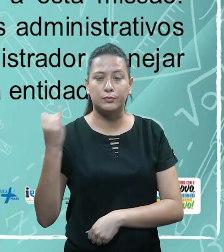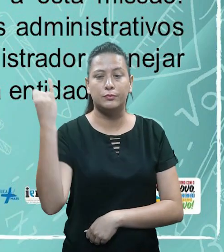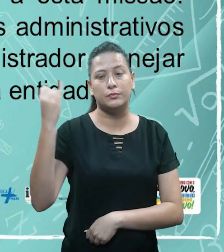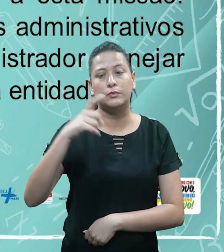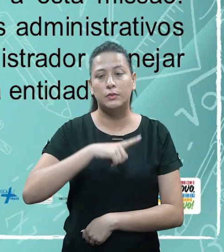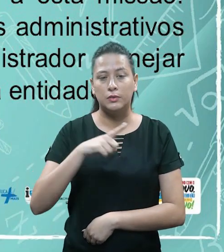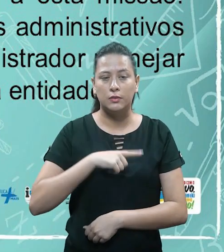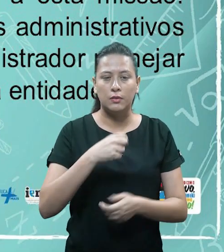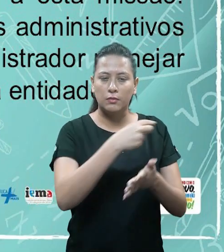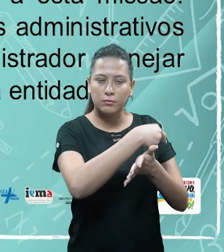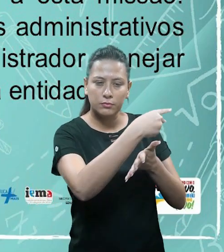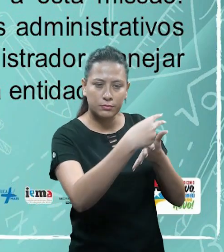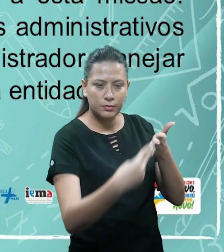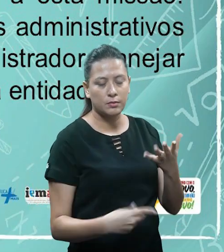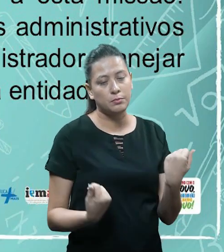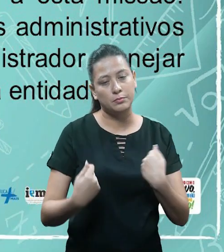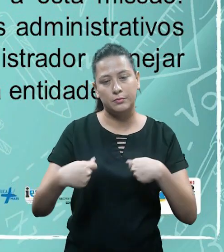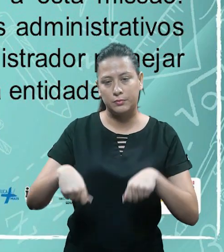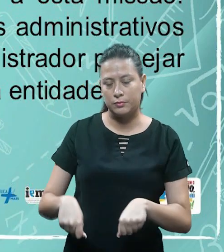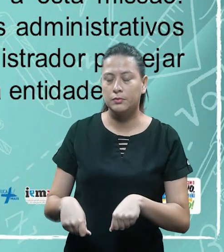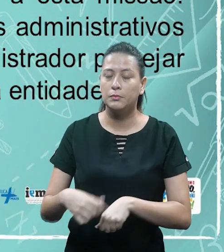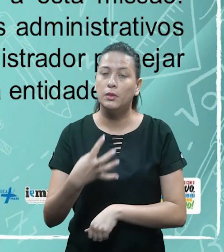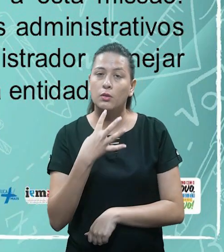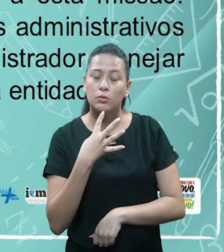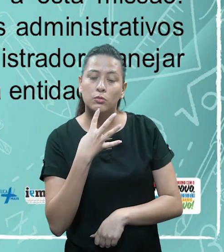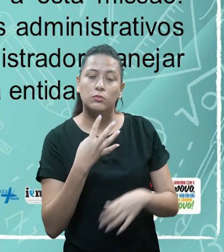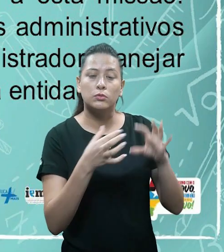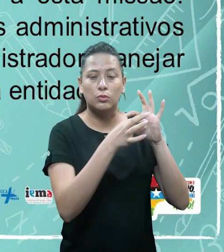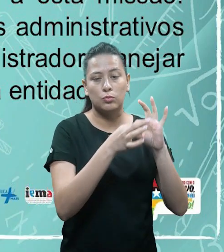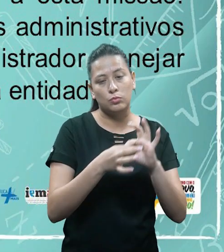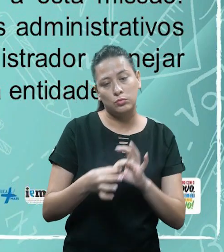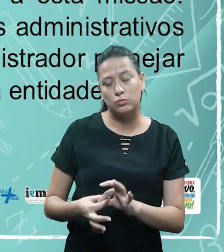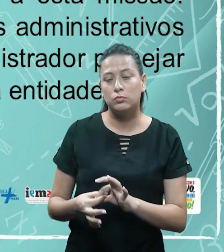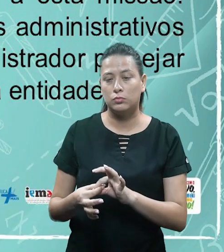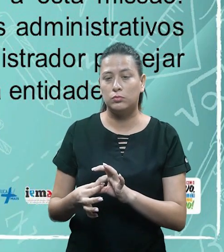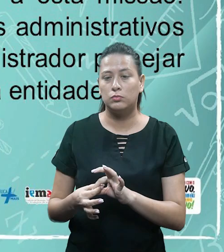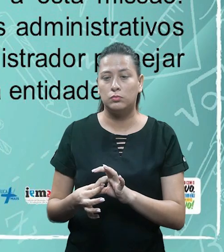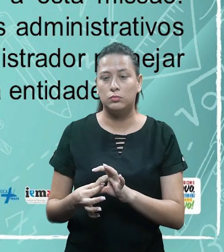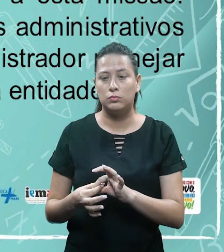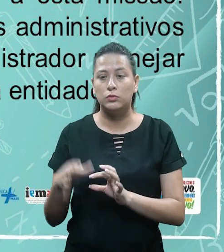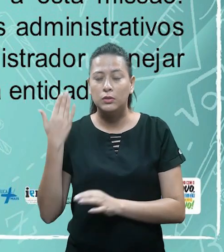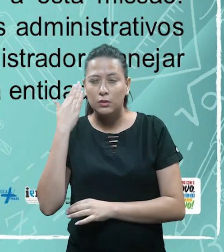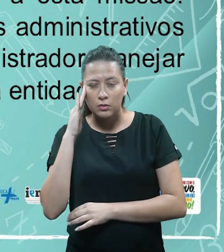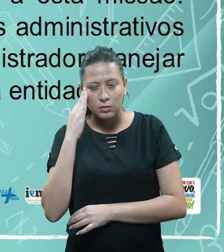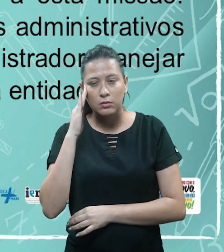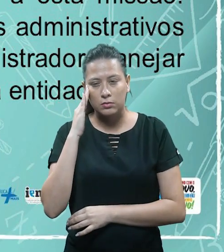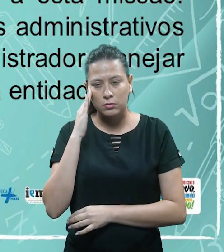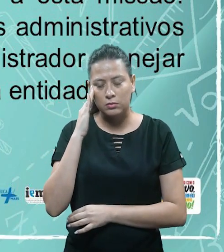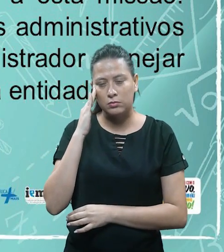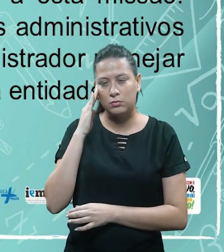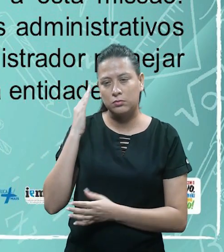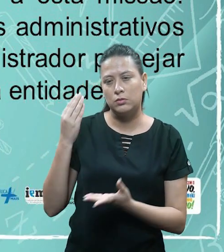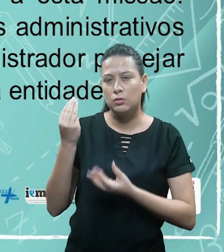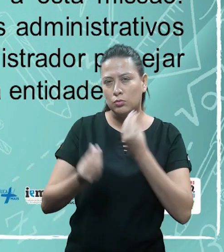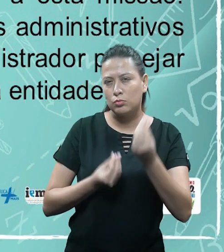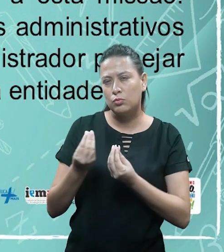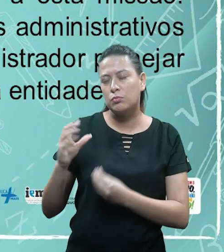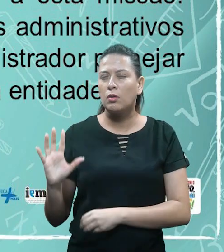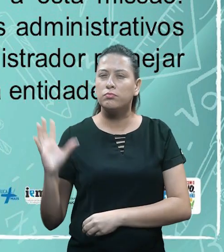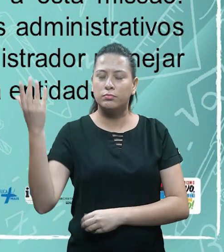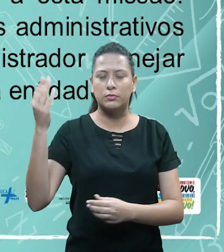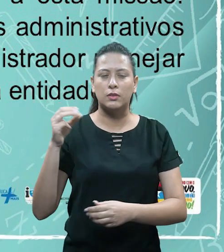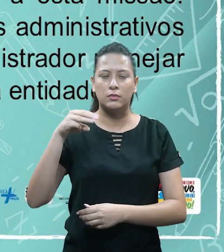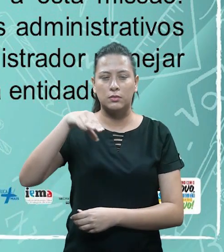existência de ferramentas que possibilitem conhecer a real situação e entender e atender a esta missão.